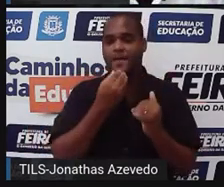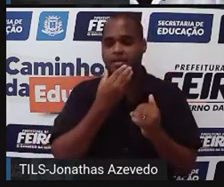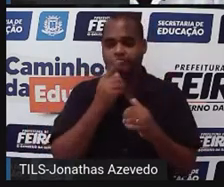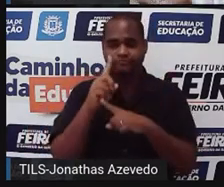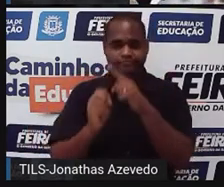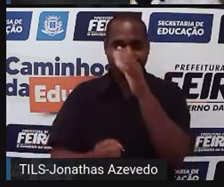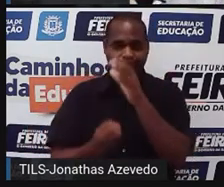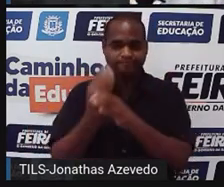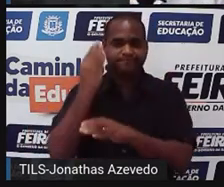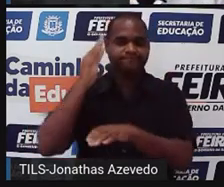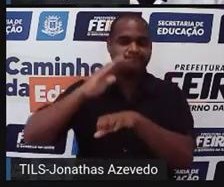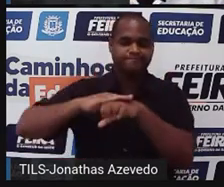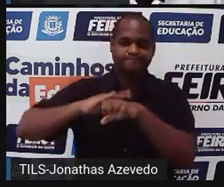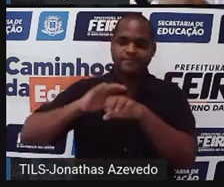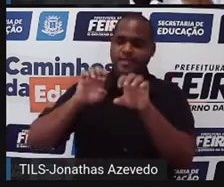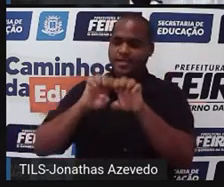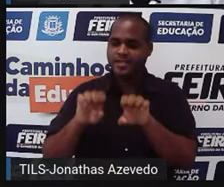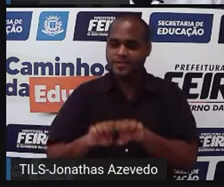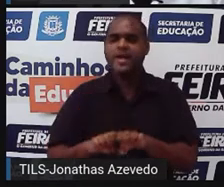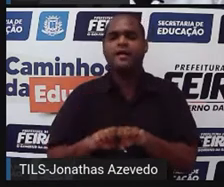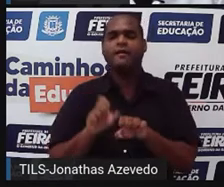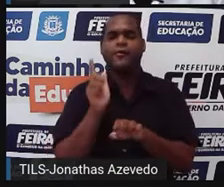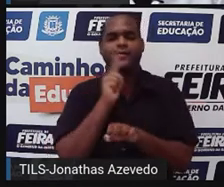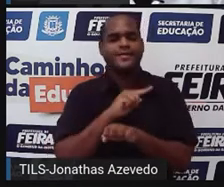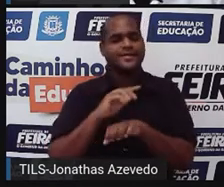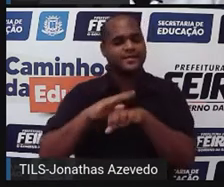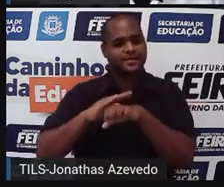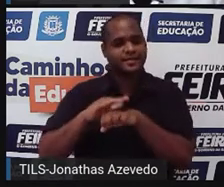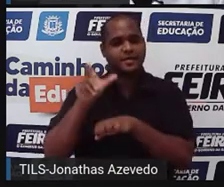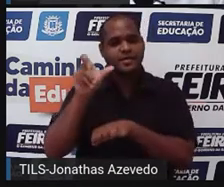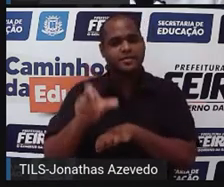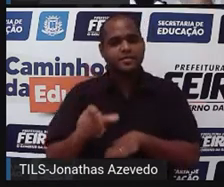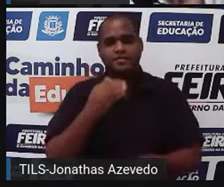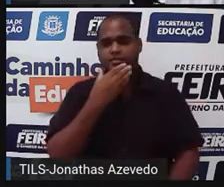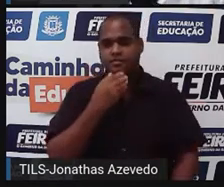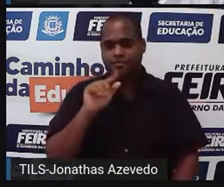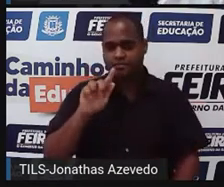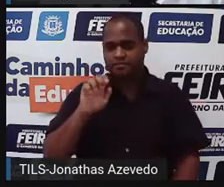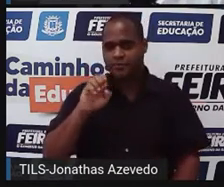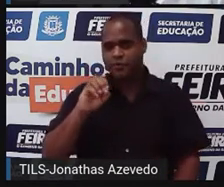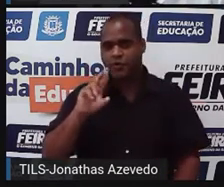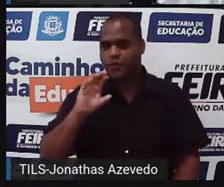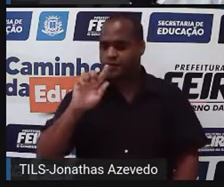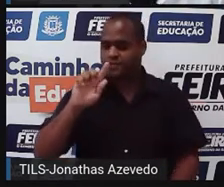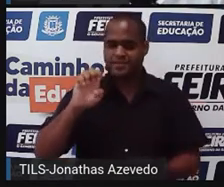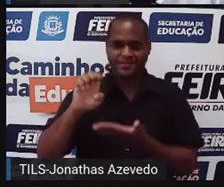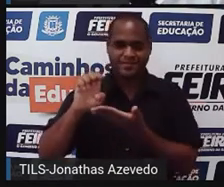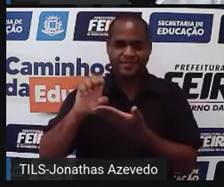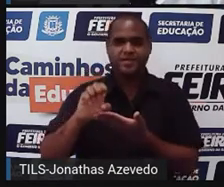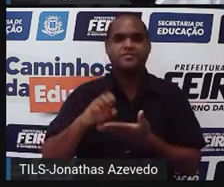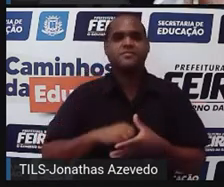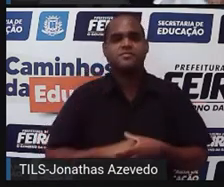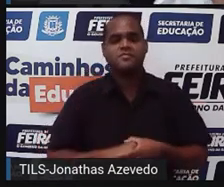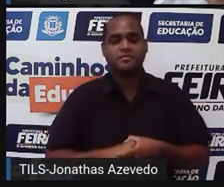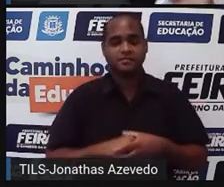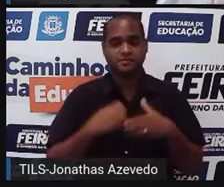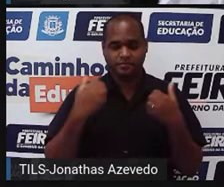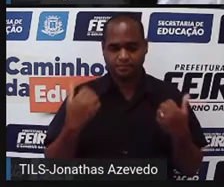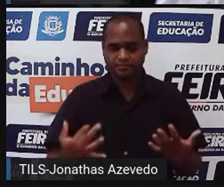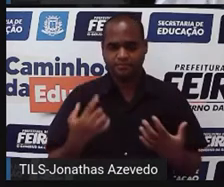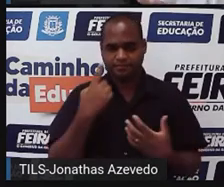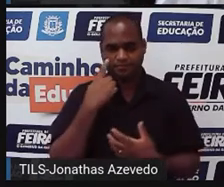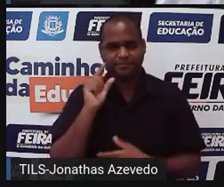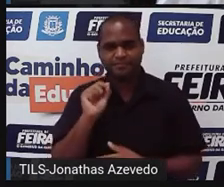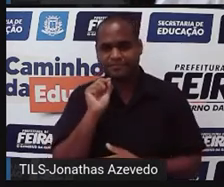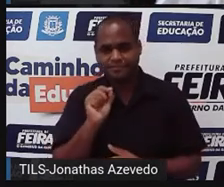criado, foi esquematizado por esse camaradinho aí chamado Pólia, tá bom? Mas, eu sei que você